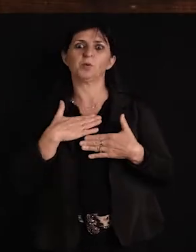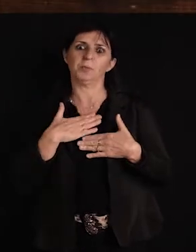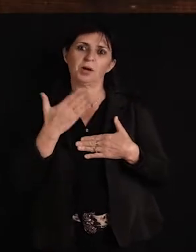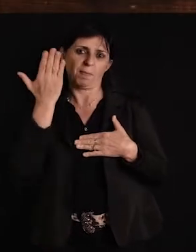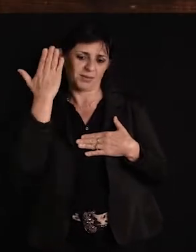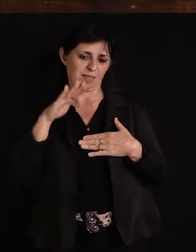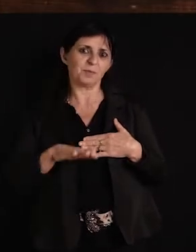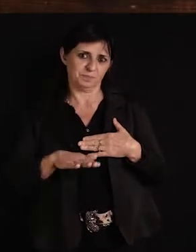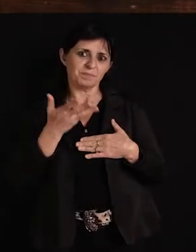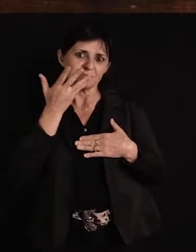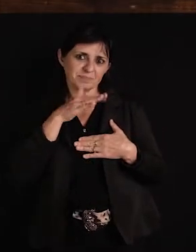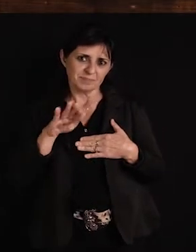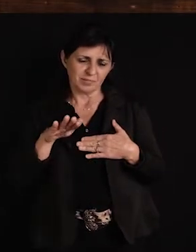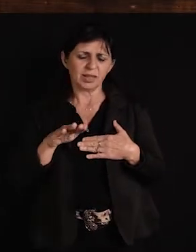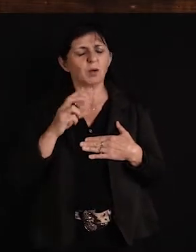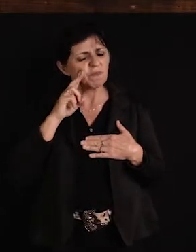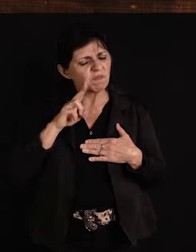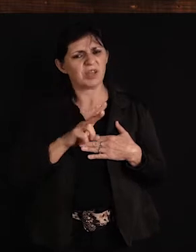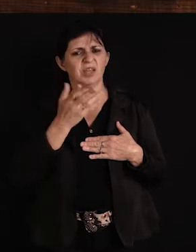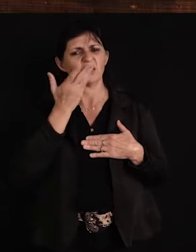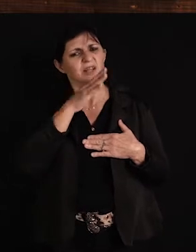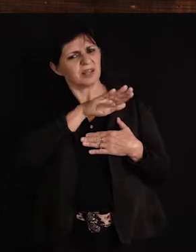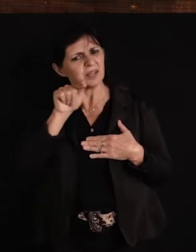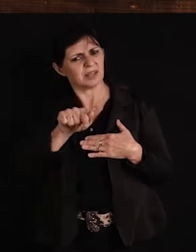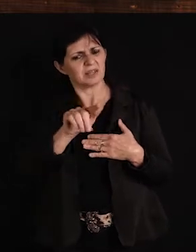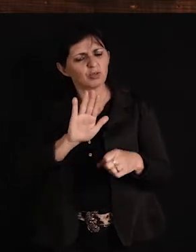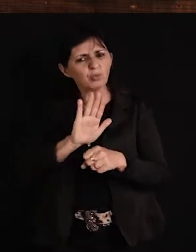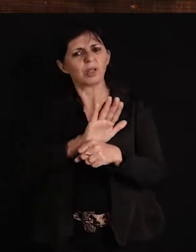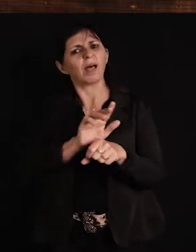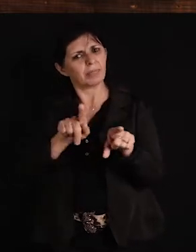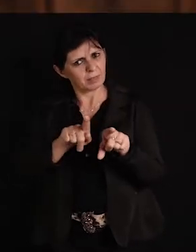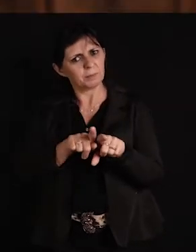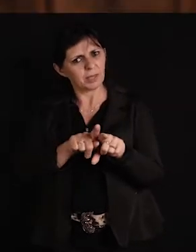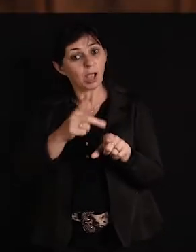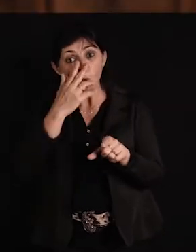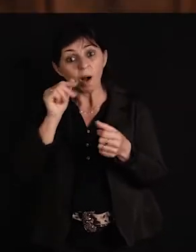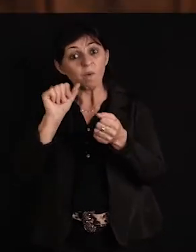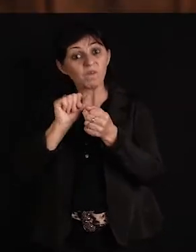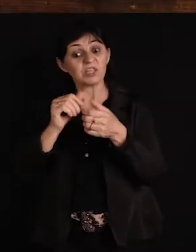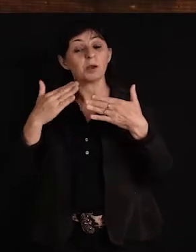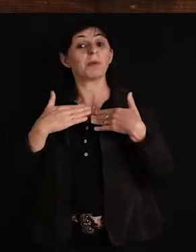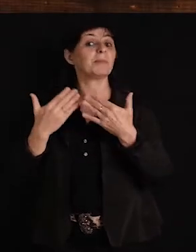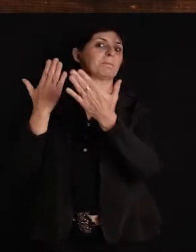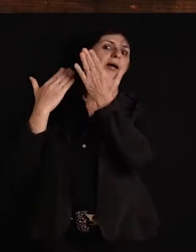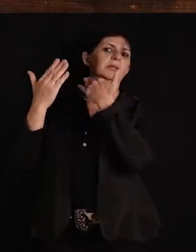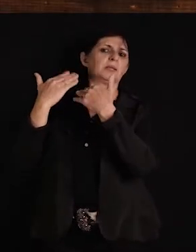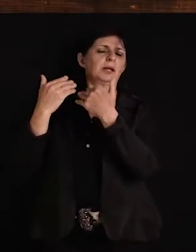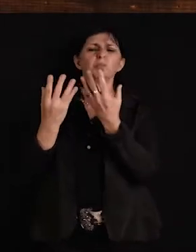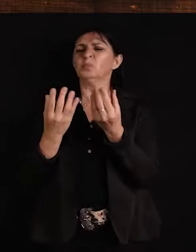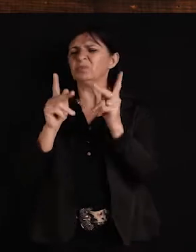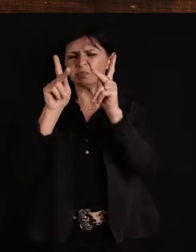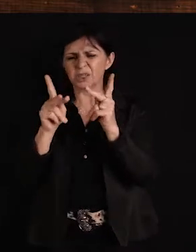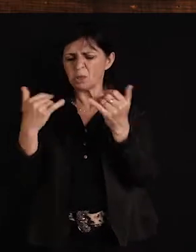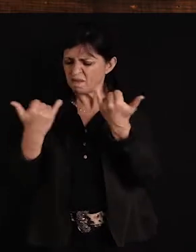e tu poder tratar essas crianças como eles nos trataram antigamente. Eu ganhei muito incentivo. Vai fundo, vai